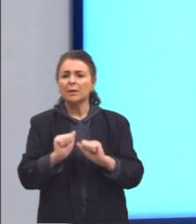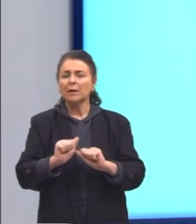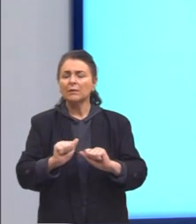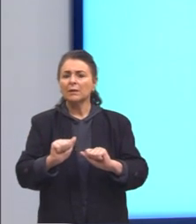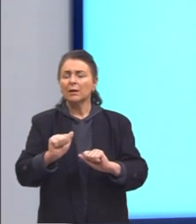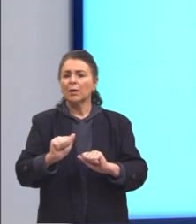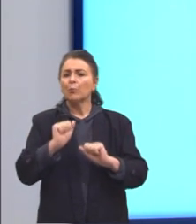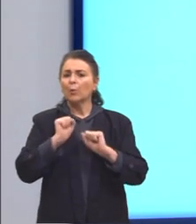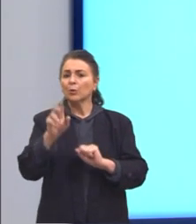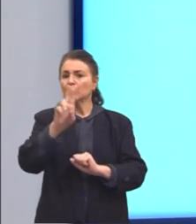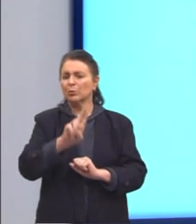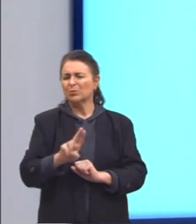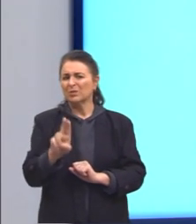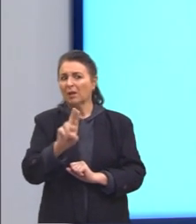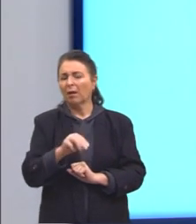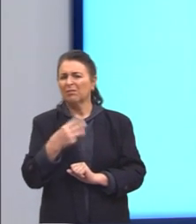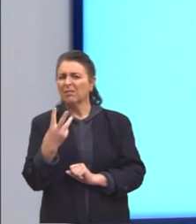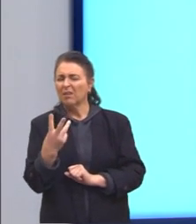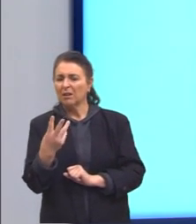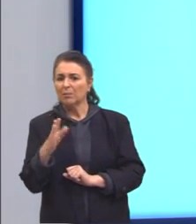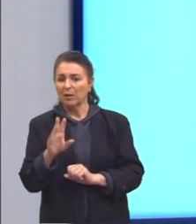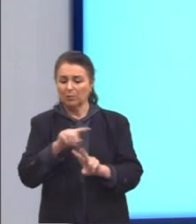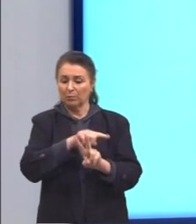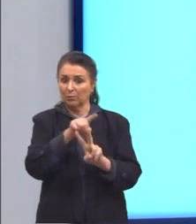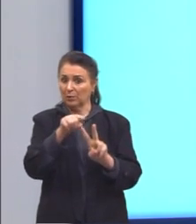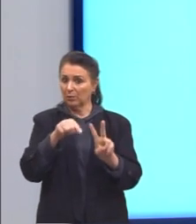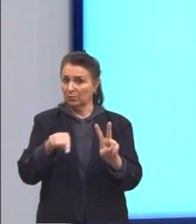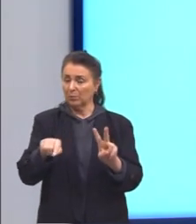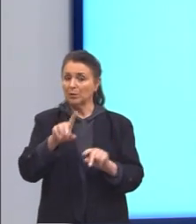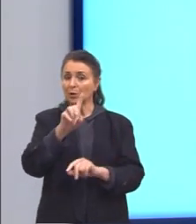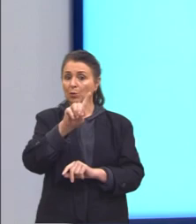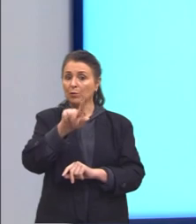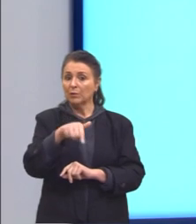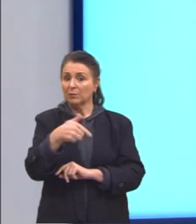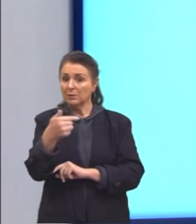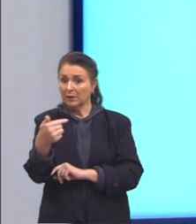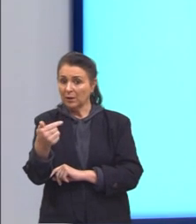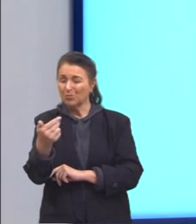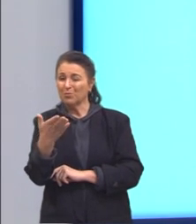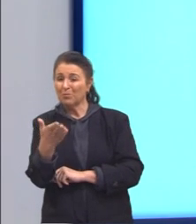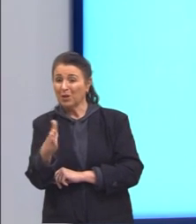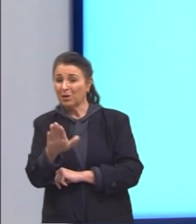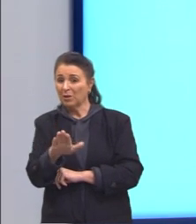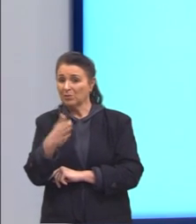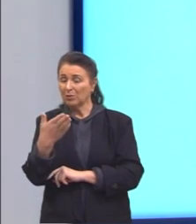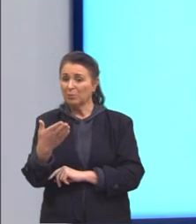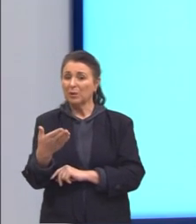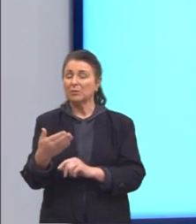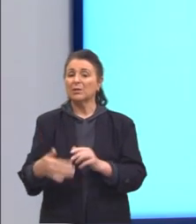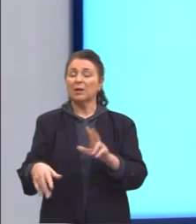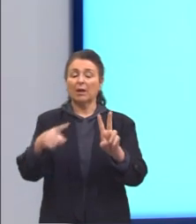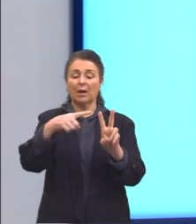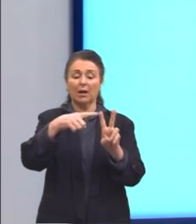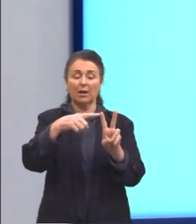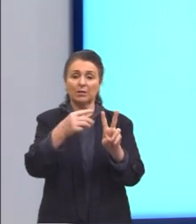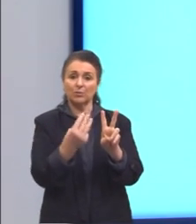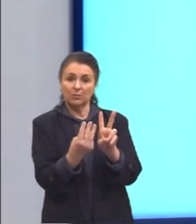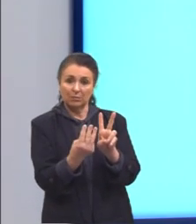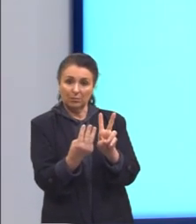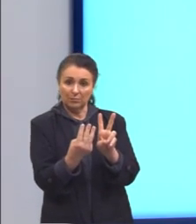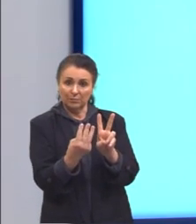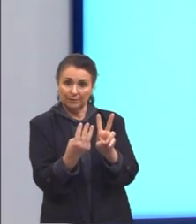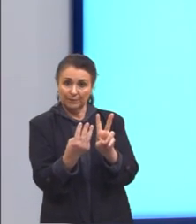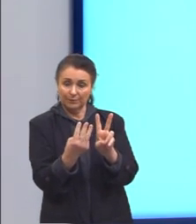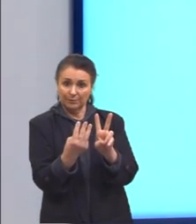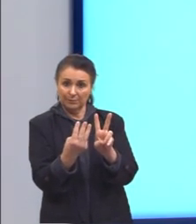3 como aproximação para pi e 1,7 como aproximação para a raiz de 3. Nessas